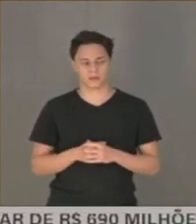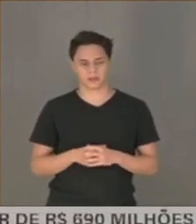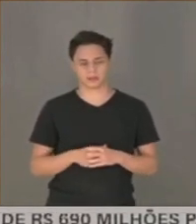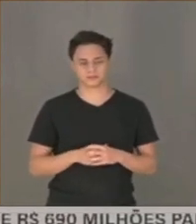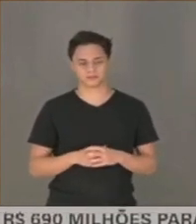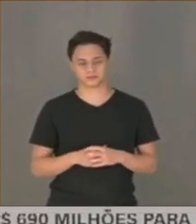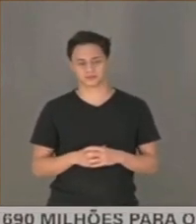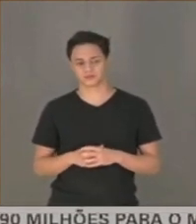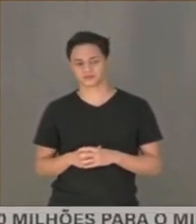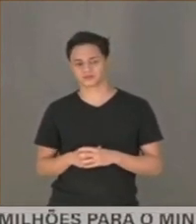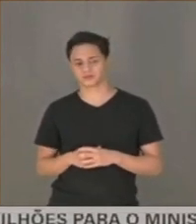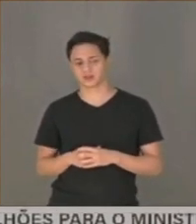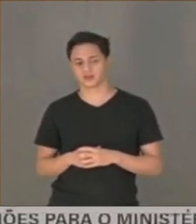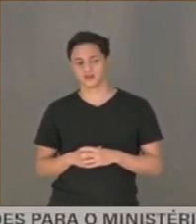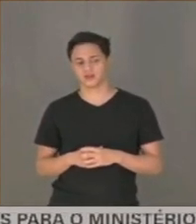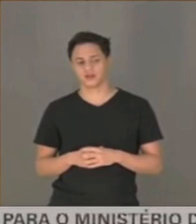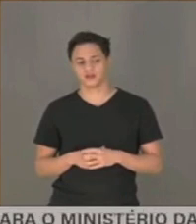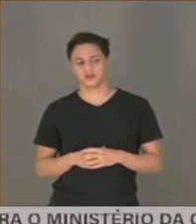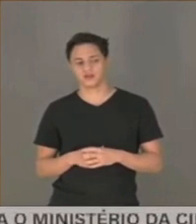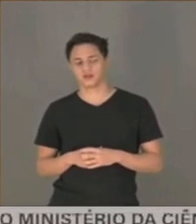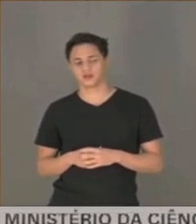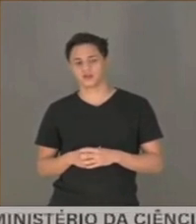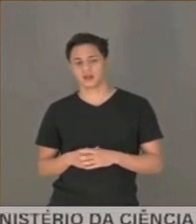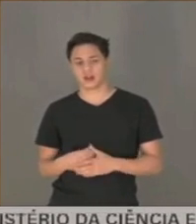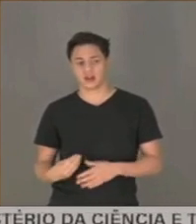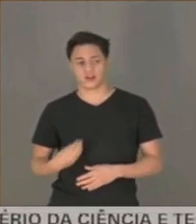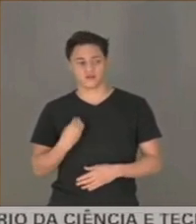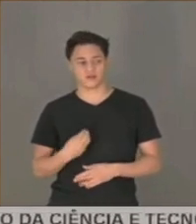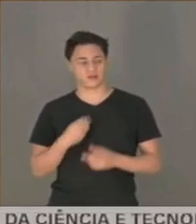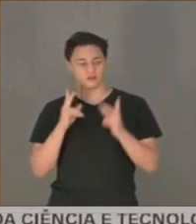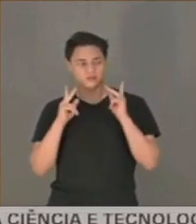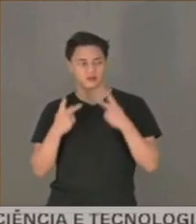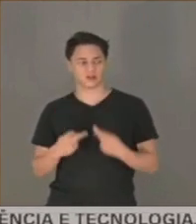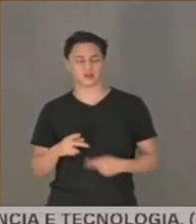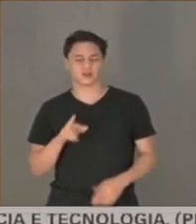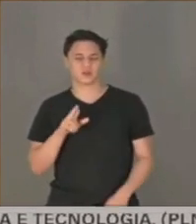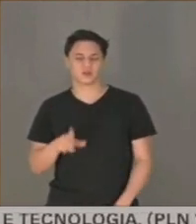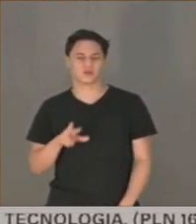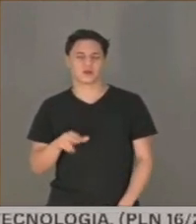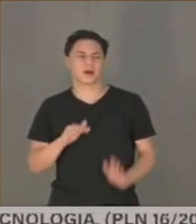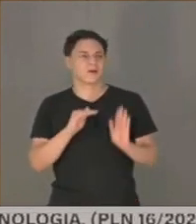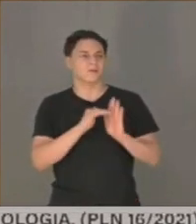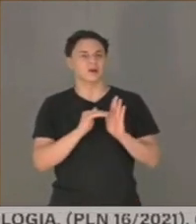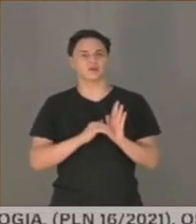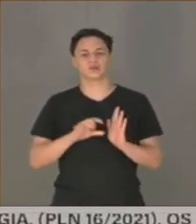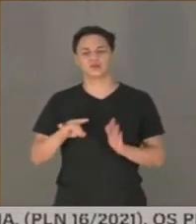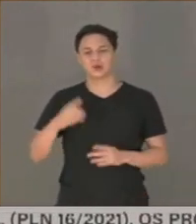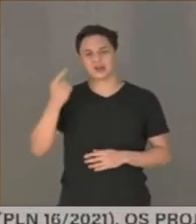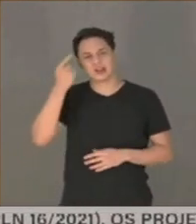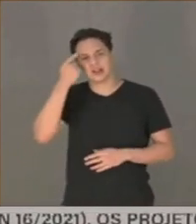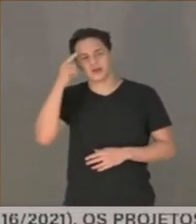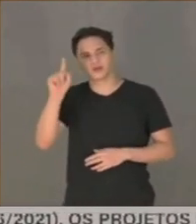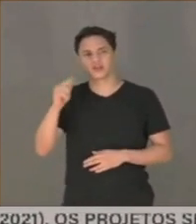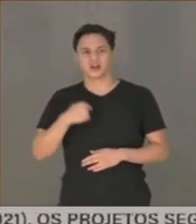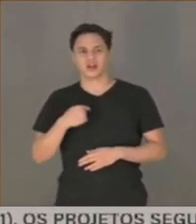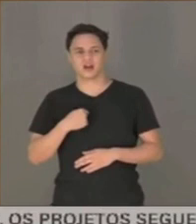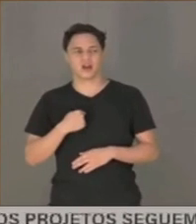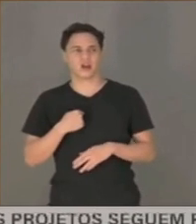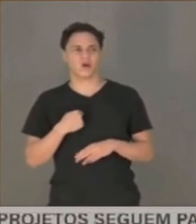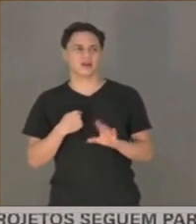A vida humana, ela não é uma pauta de ideologia de esquerda ou de direita.